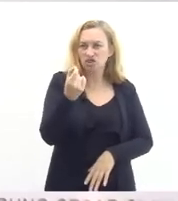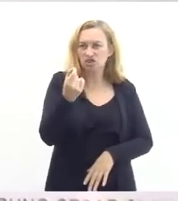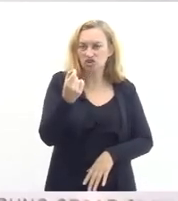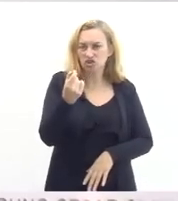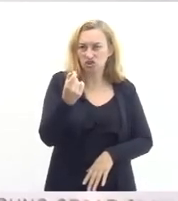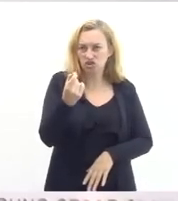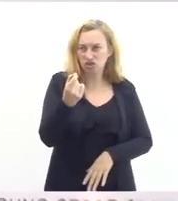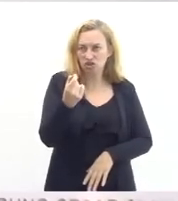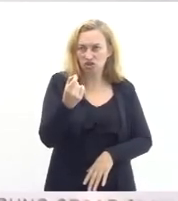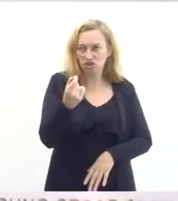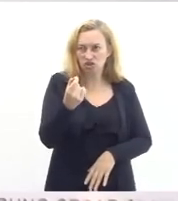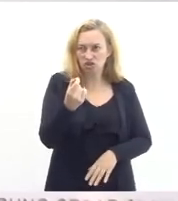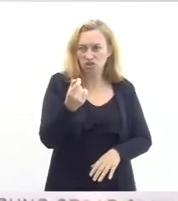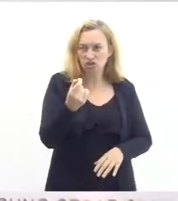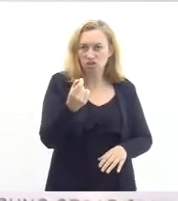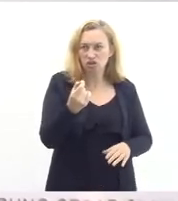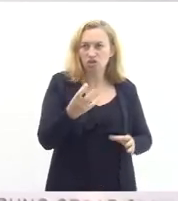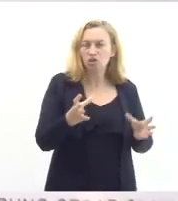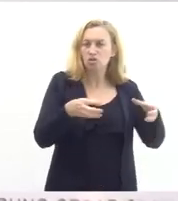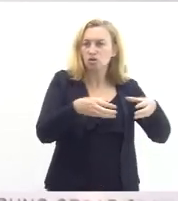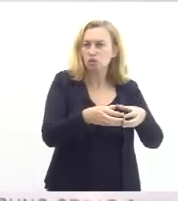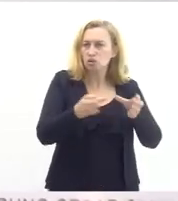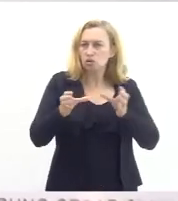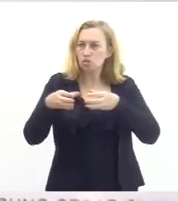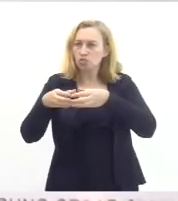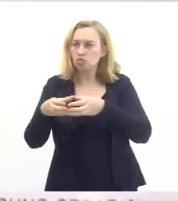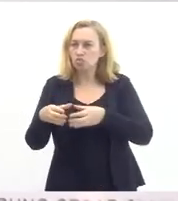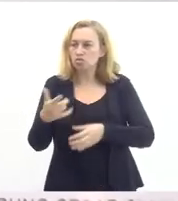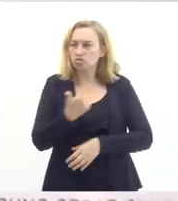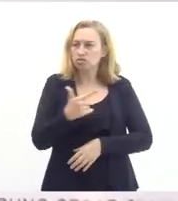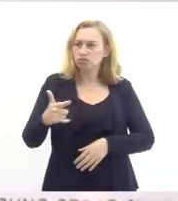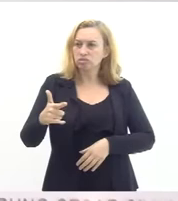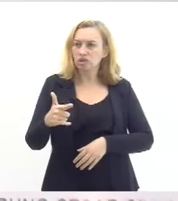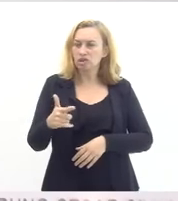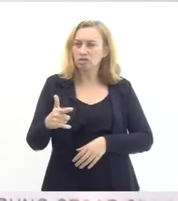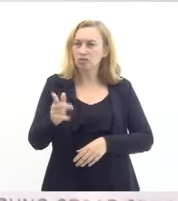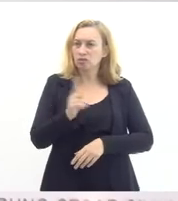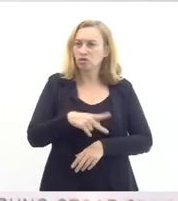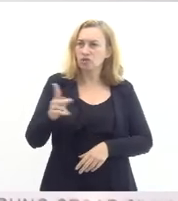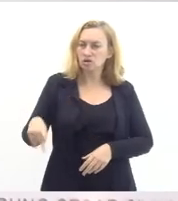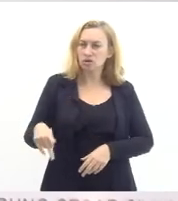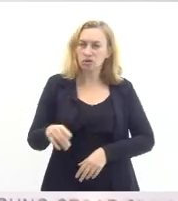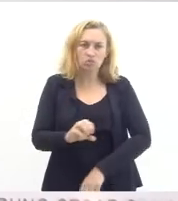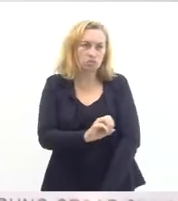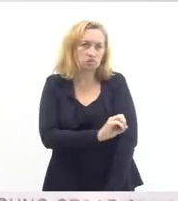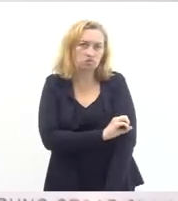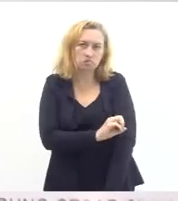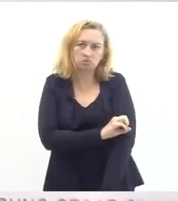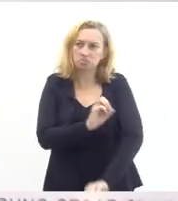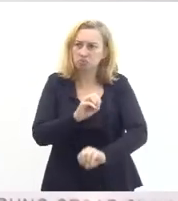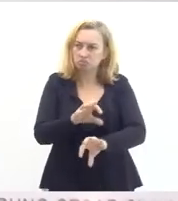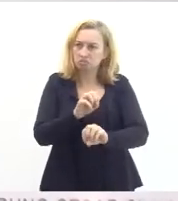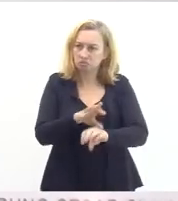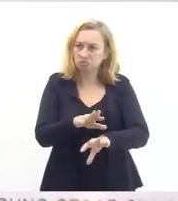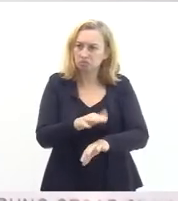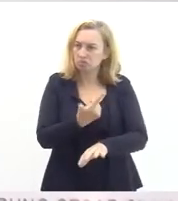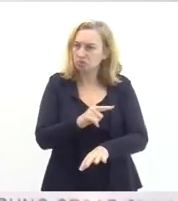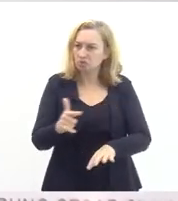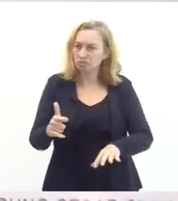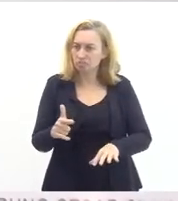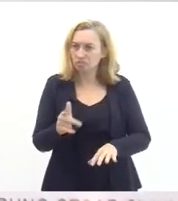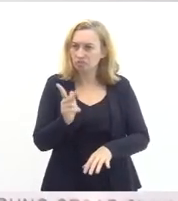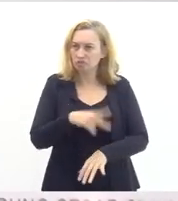nos anos iniciais na educação infantil e na creche alunos que depois de dois anos